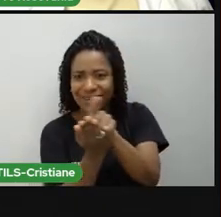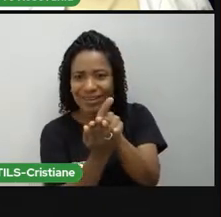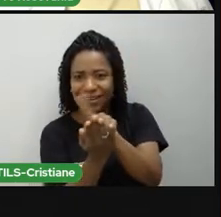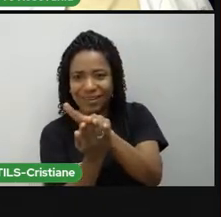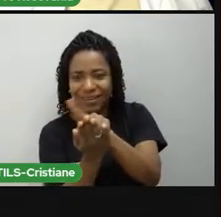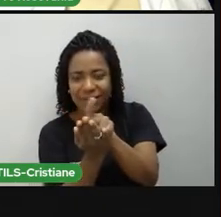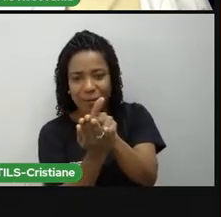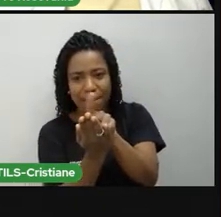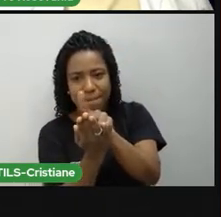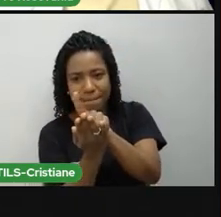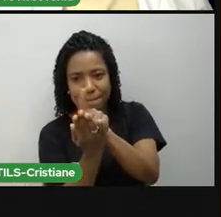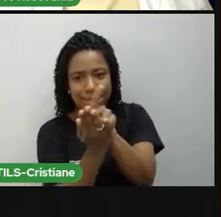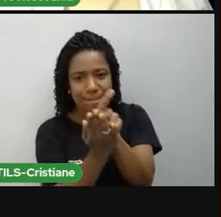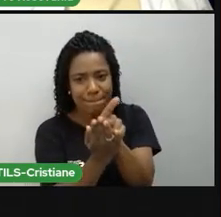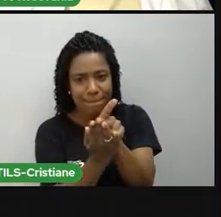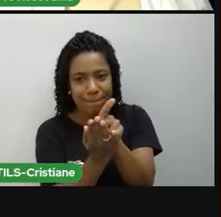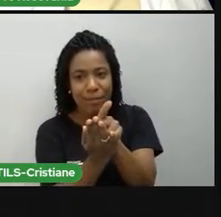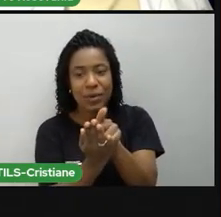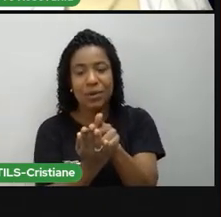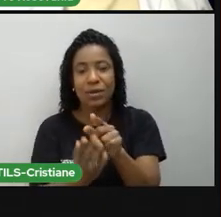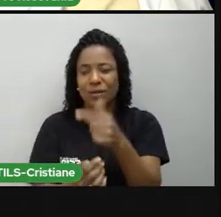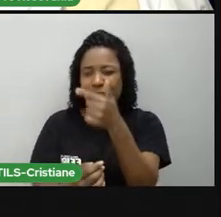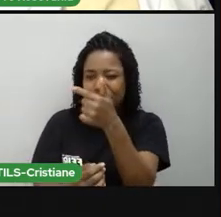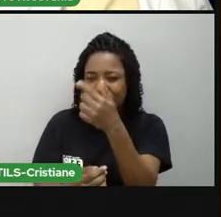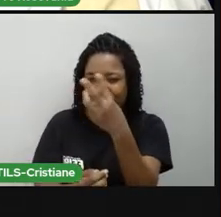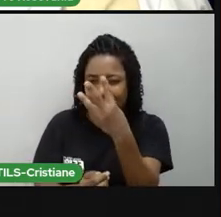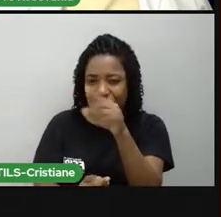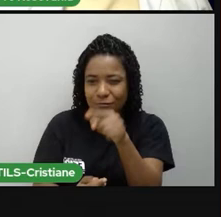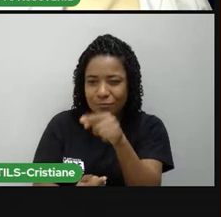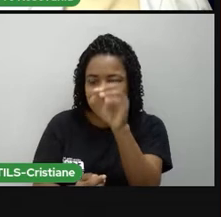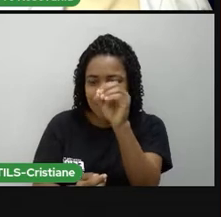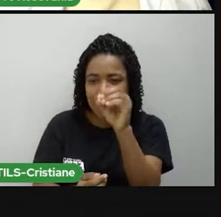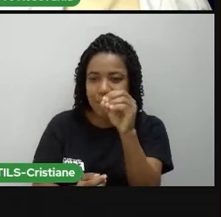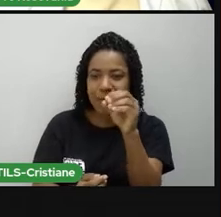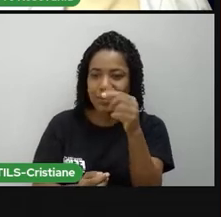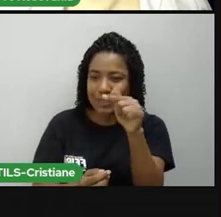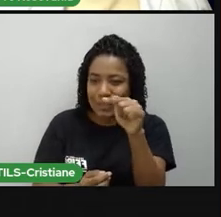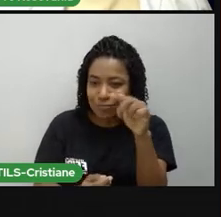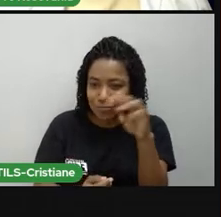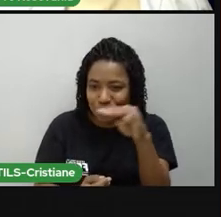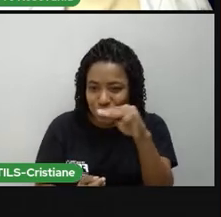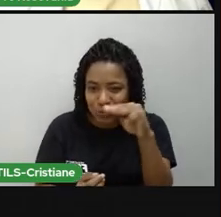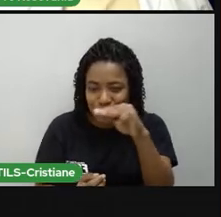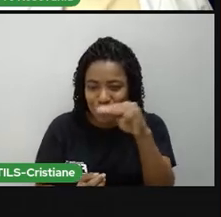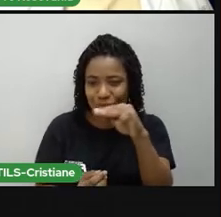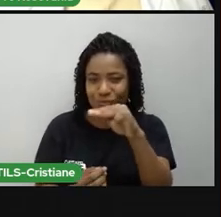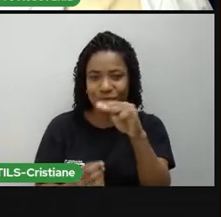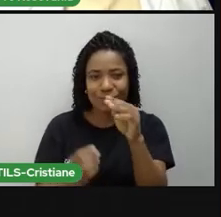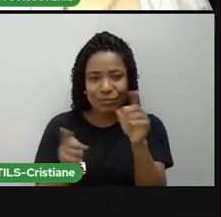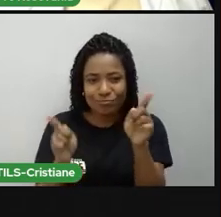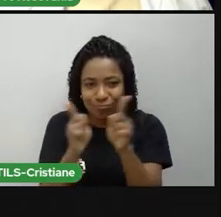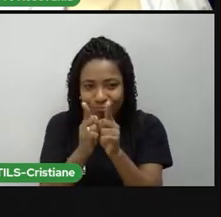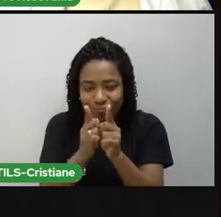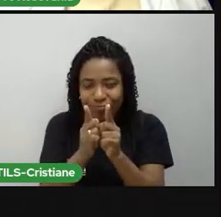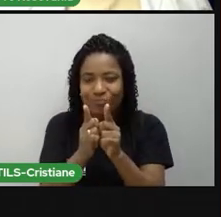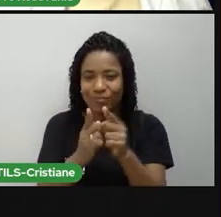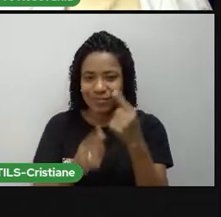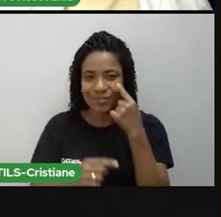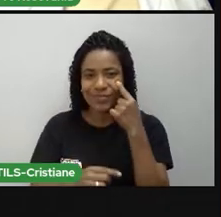inclinaçãozinha desses 23 graus em 7 minutos. E a gente vai perceber que essa inclinação vai dar